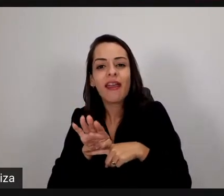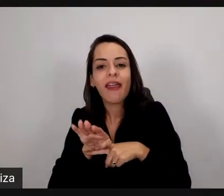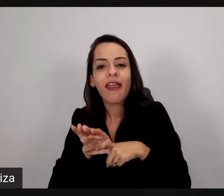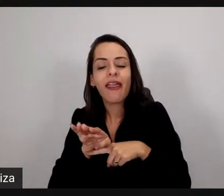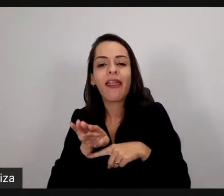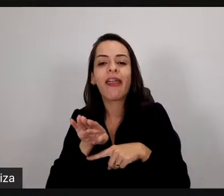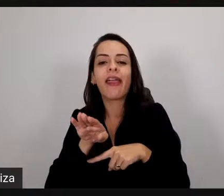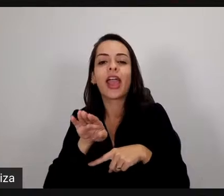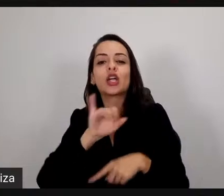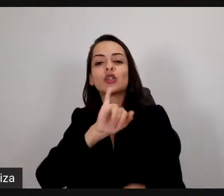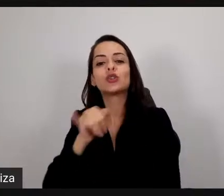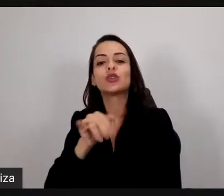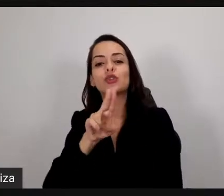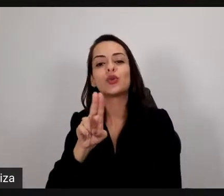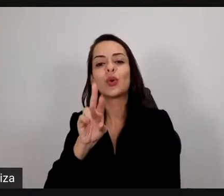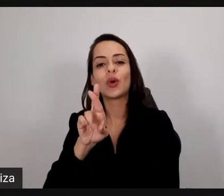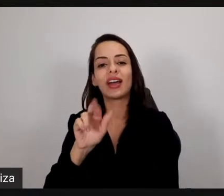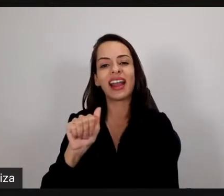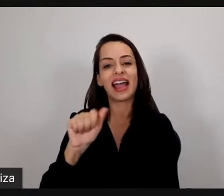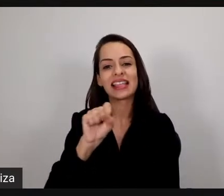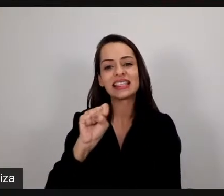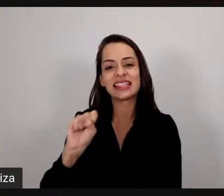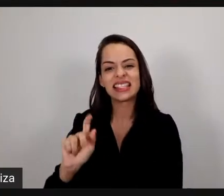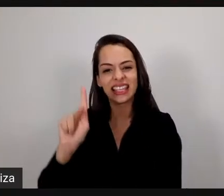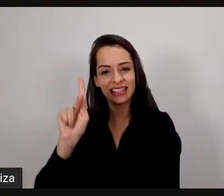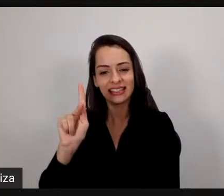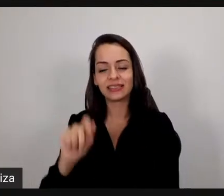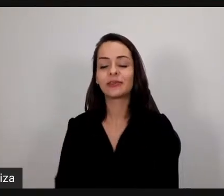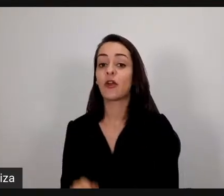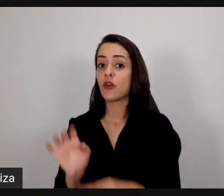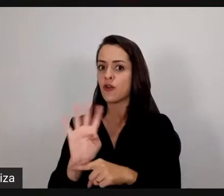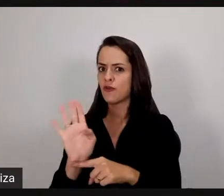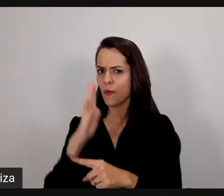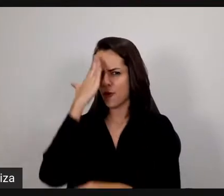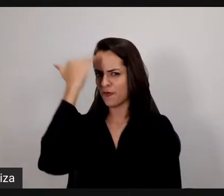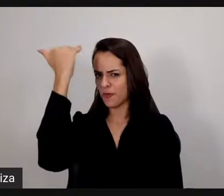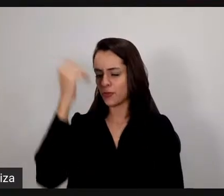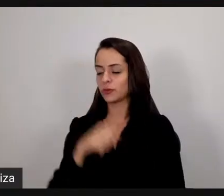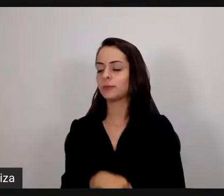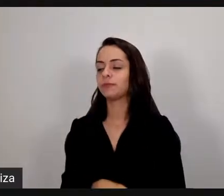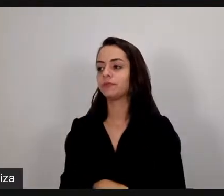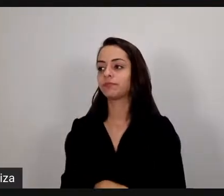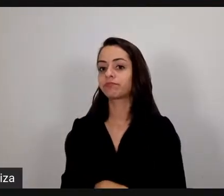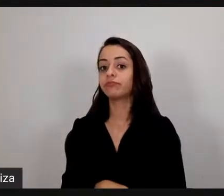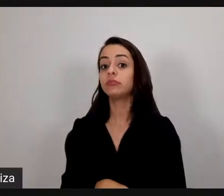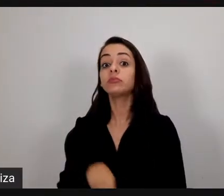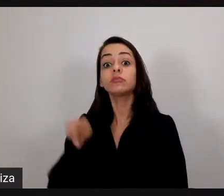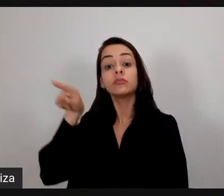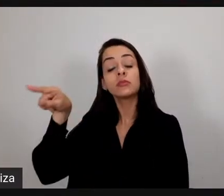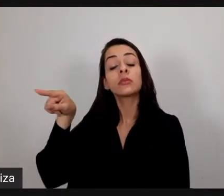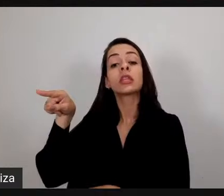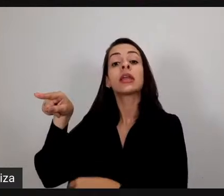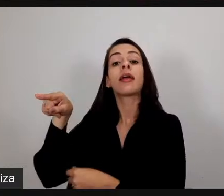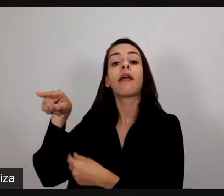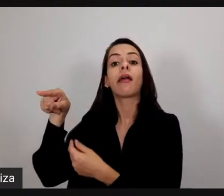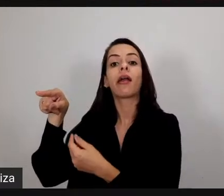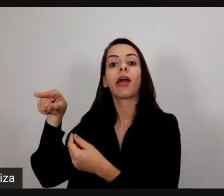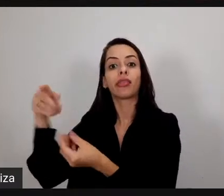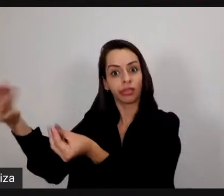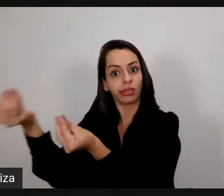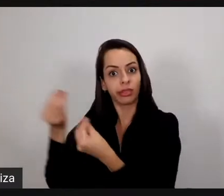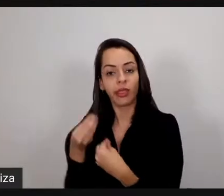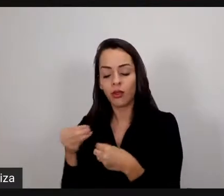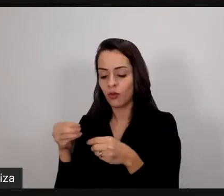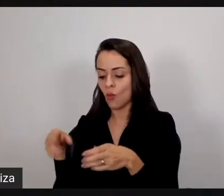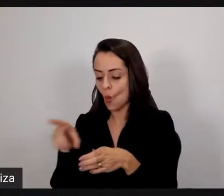no final do dia e não deu tempo de ser locado foi a minha maior felicidade que eu consegui ver Jurassic Park antes de todo mundo porque eu